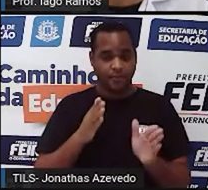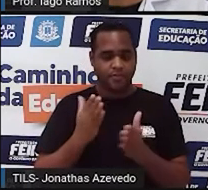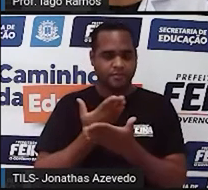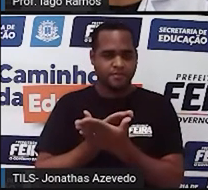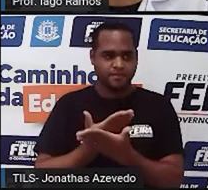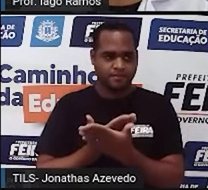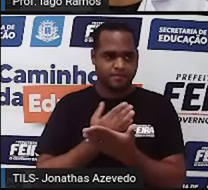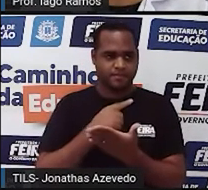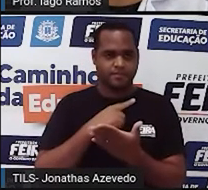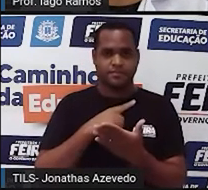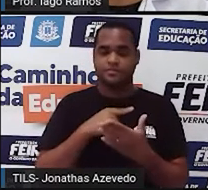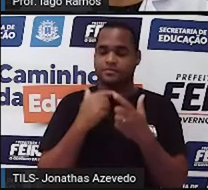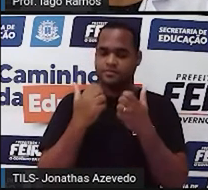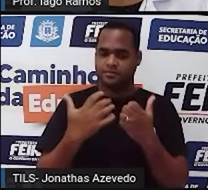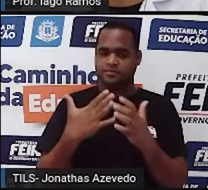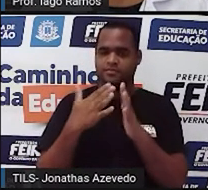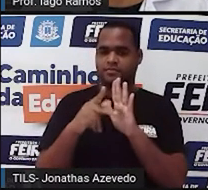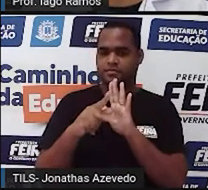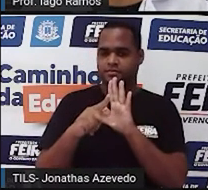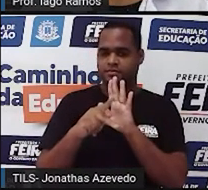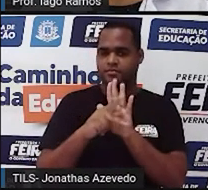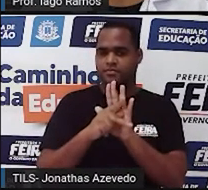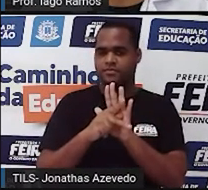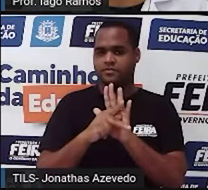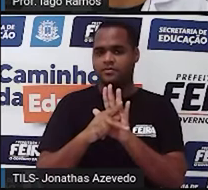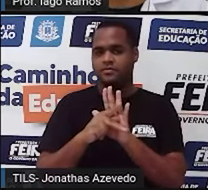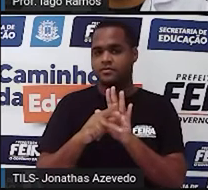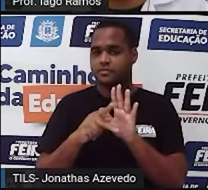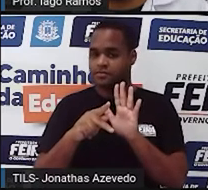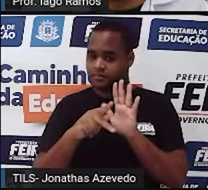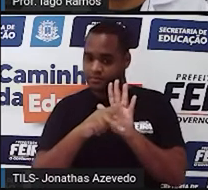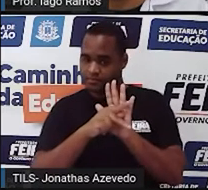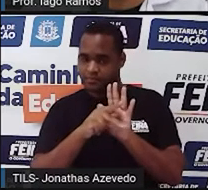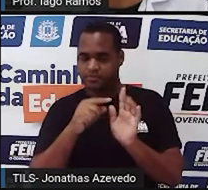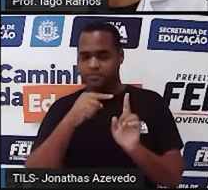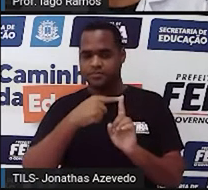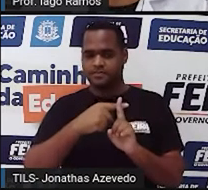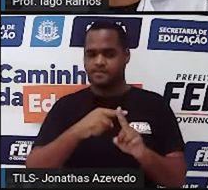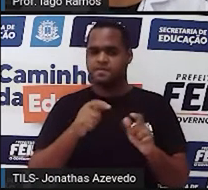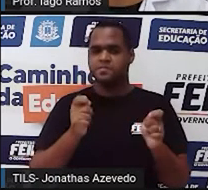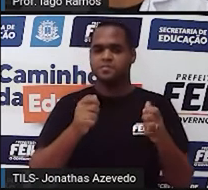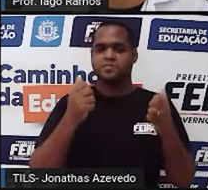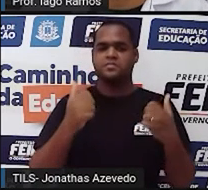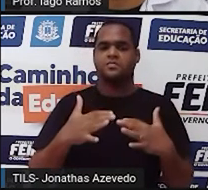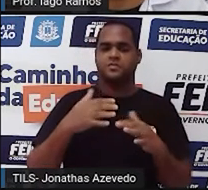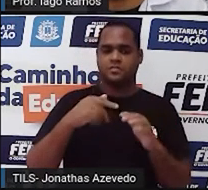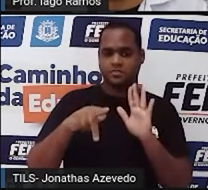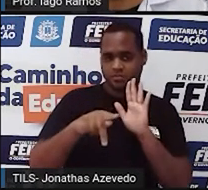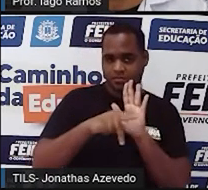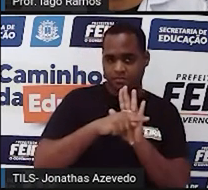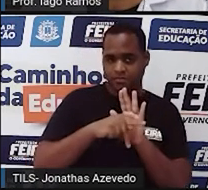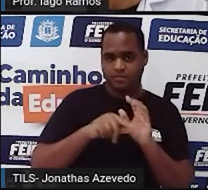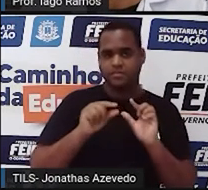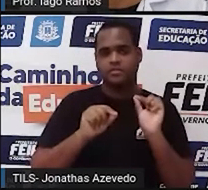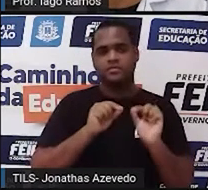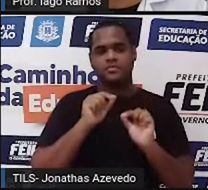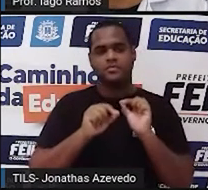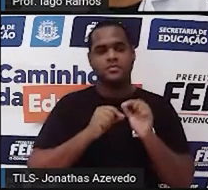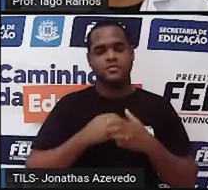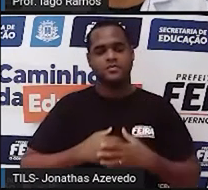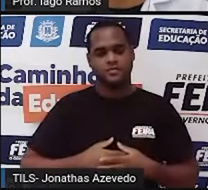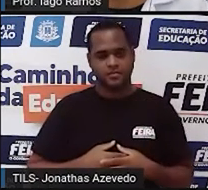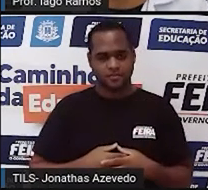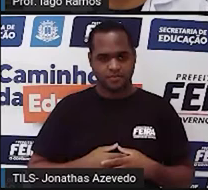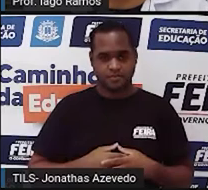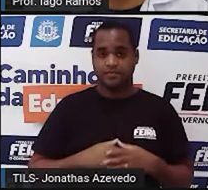são as propriedades dessa conta demais. O que são propriedades? São